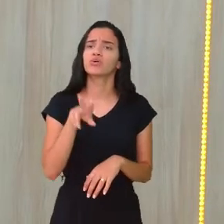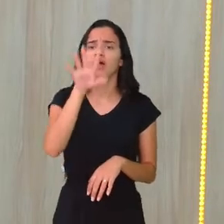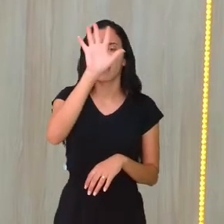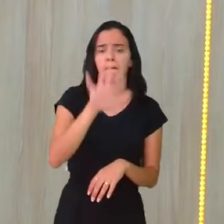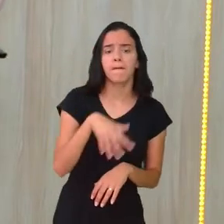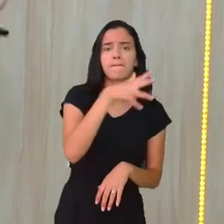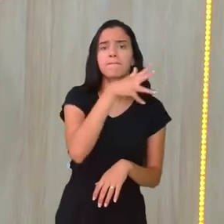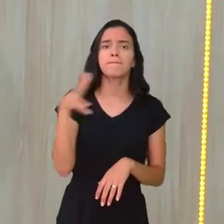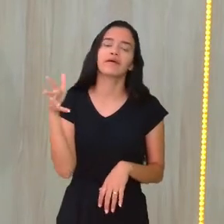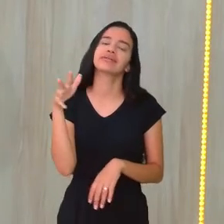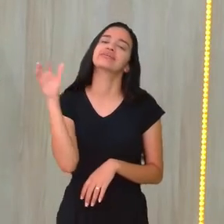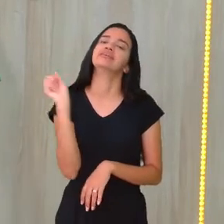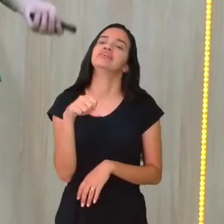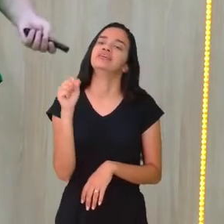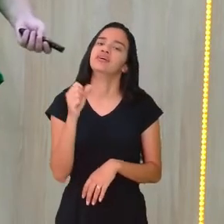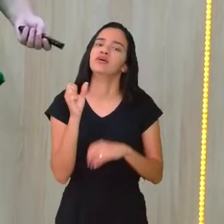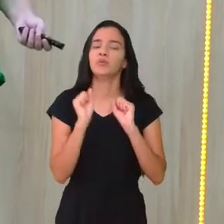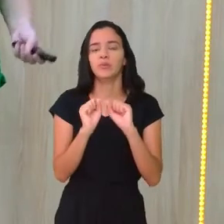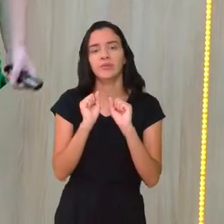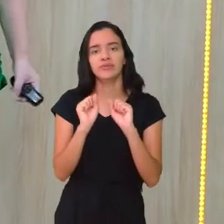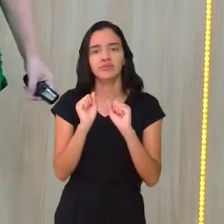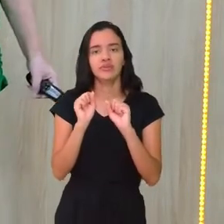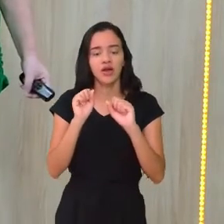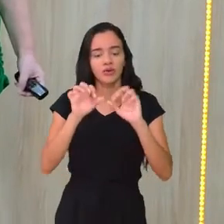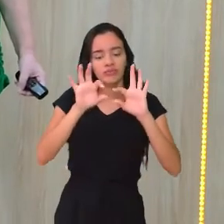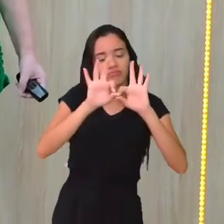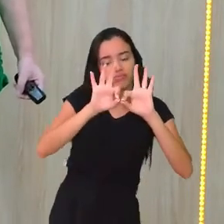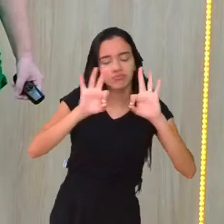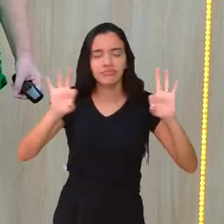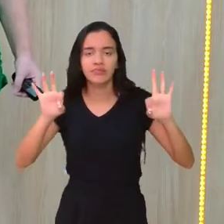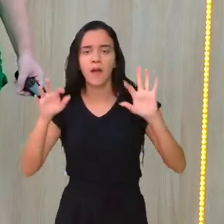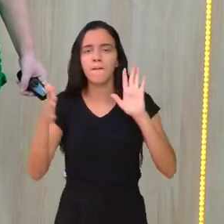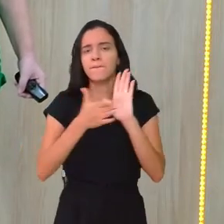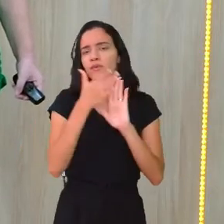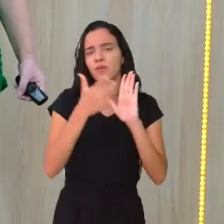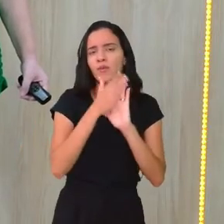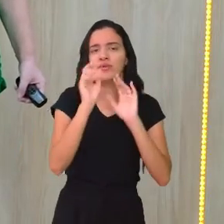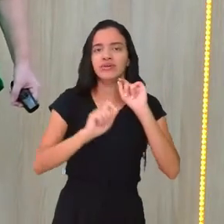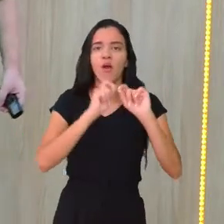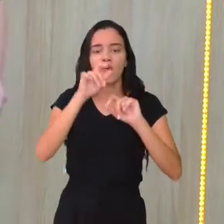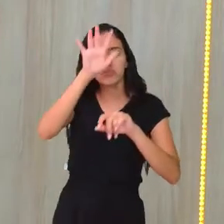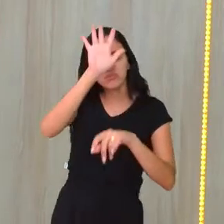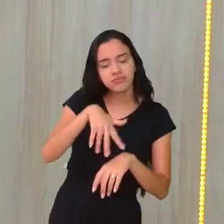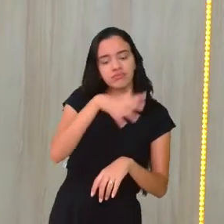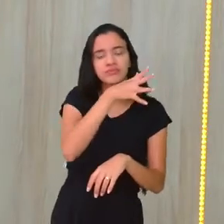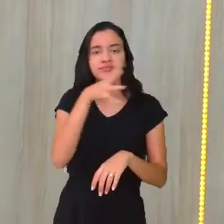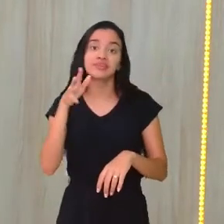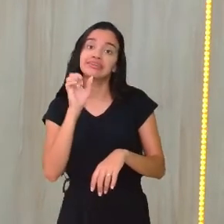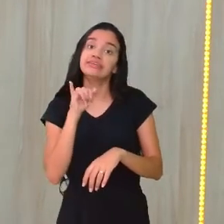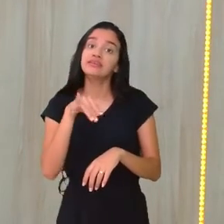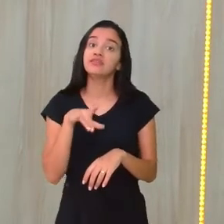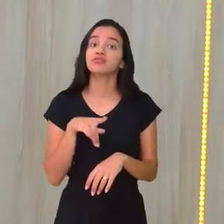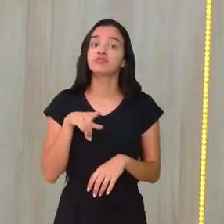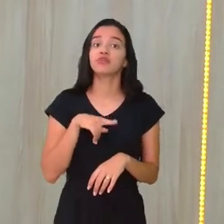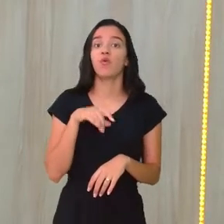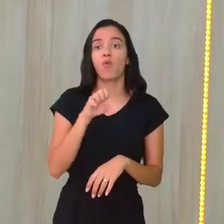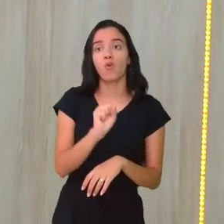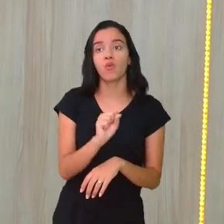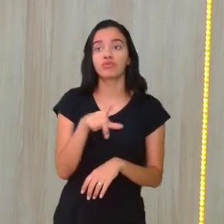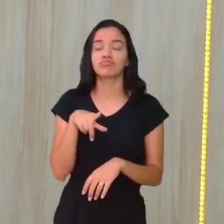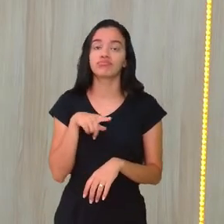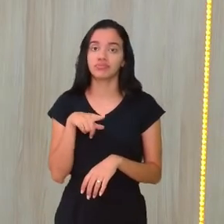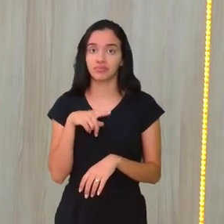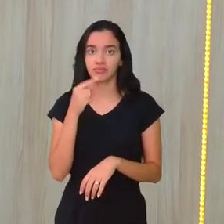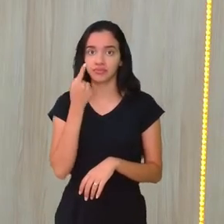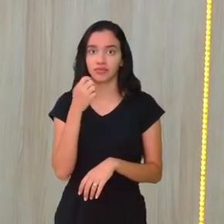para contar. É. Eu também poderia estar usando a régua. Mas a proposta é simetria na malha. Se eu tenho oito aqui, eu tenho que ter